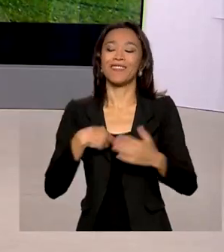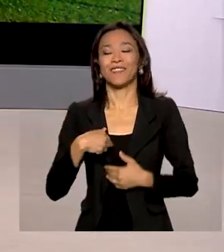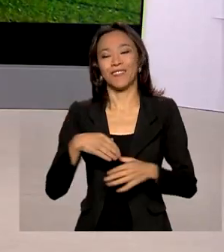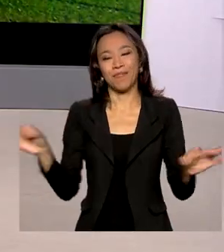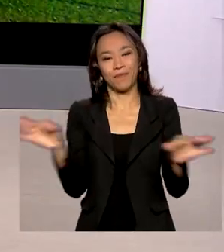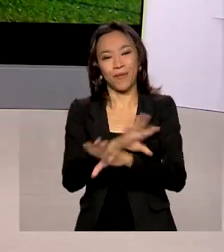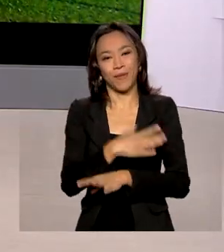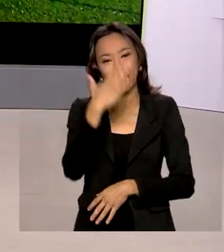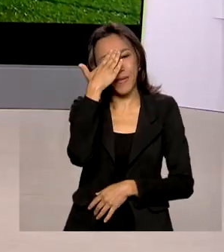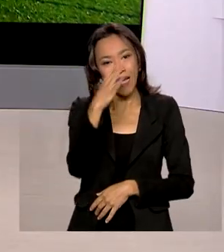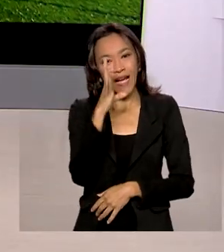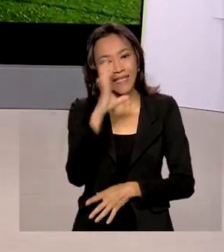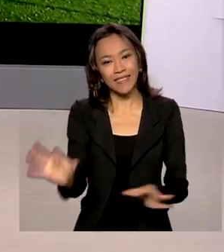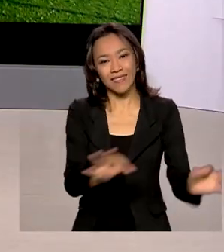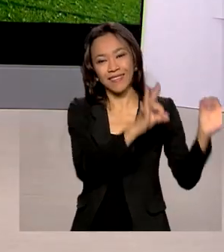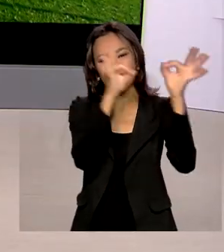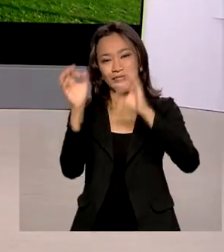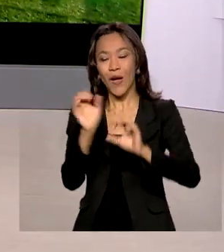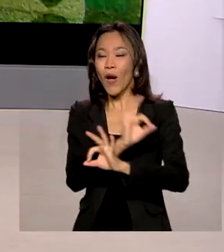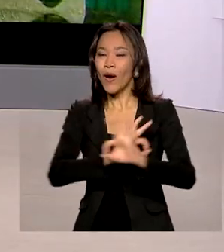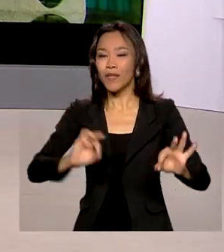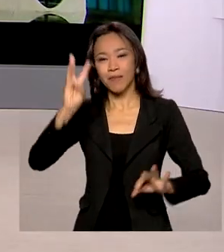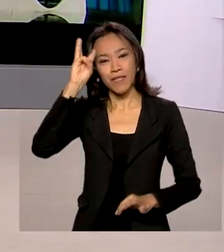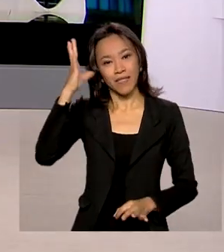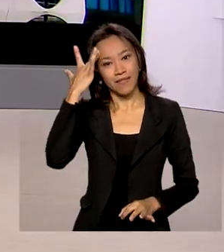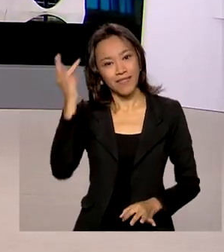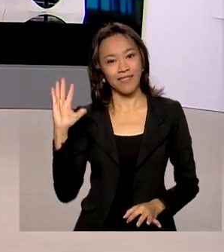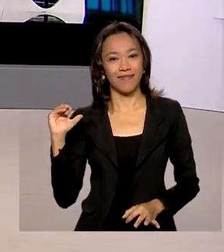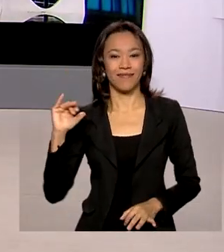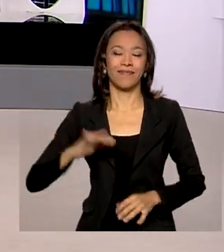Obrigada pela sua audiência. Ótima terça-feira e até amanhã.